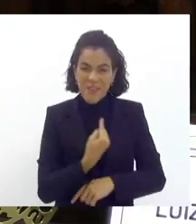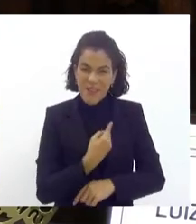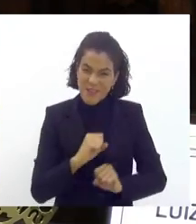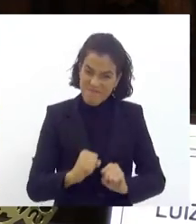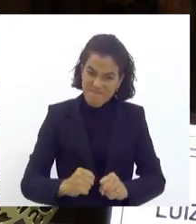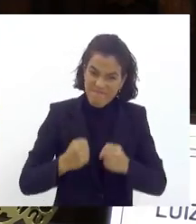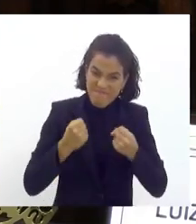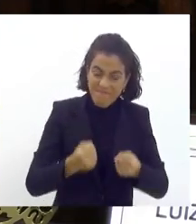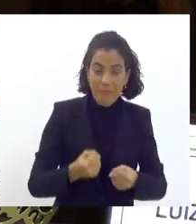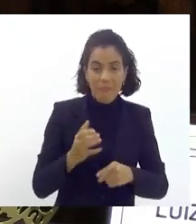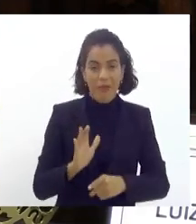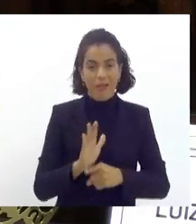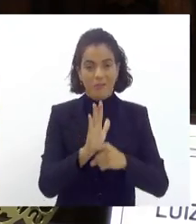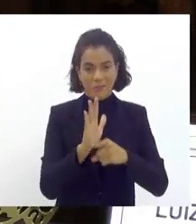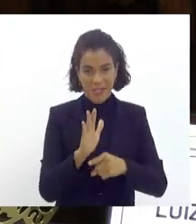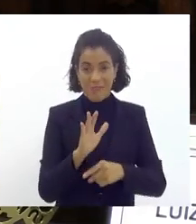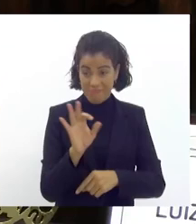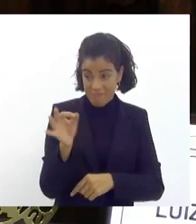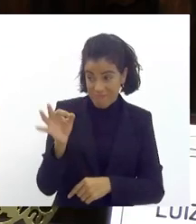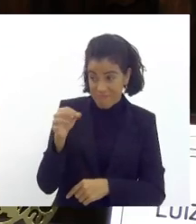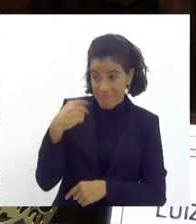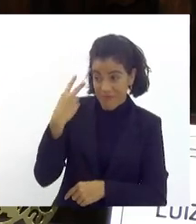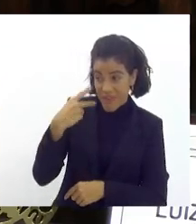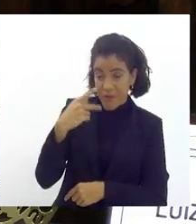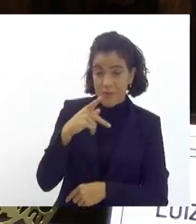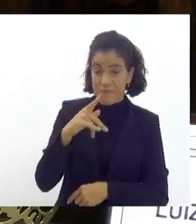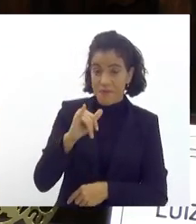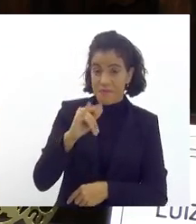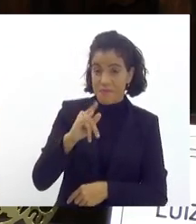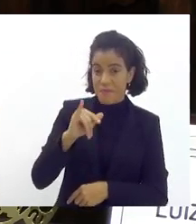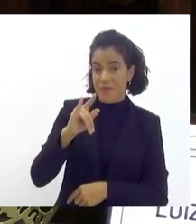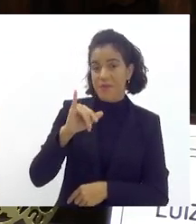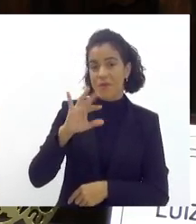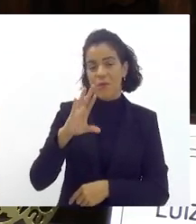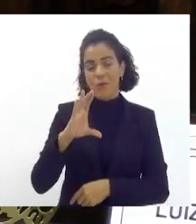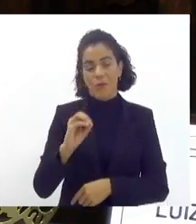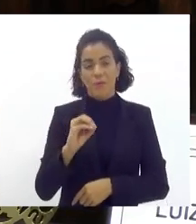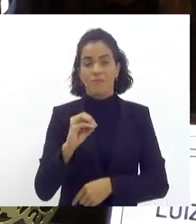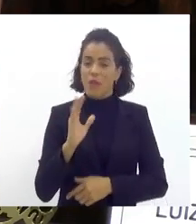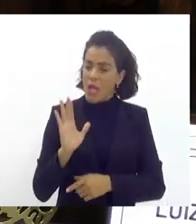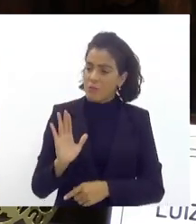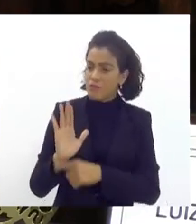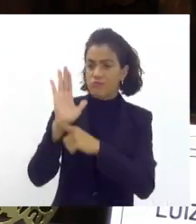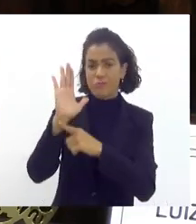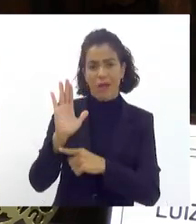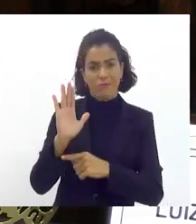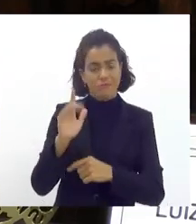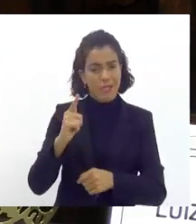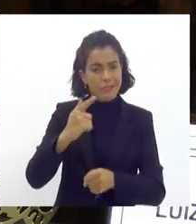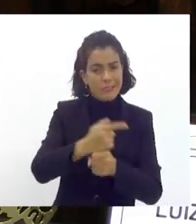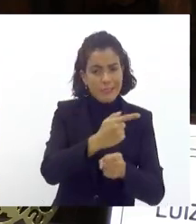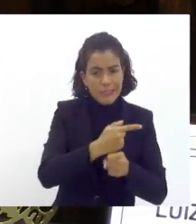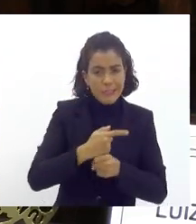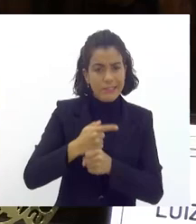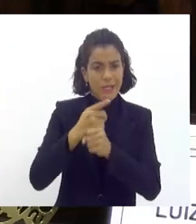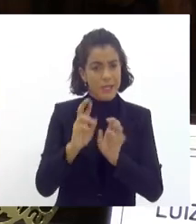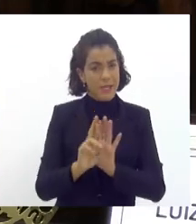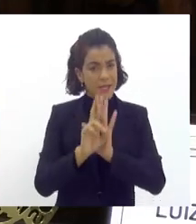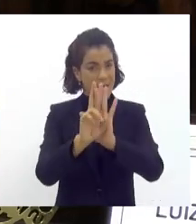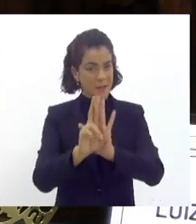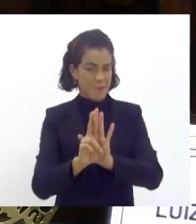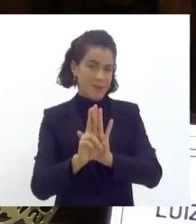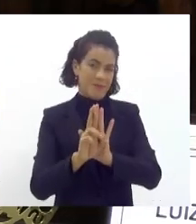um esforço para ajudar esse vereador Pipico de ajudar as engremiações que aqui representam a cultura